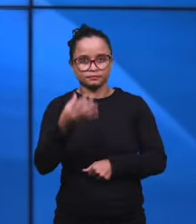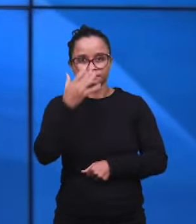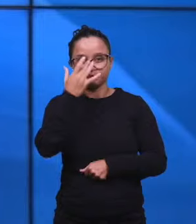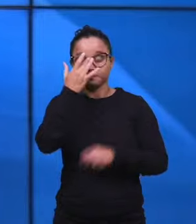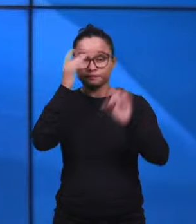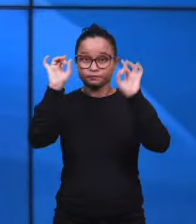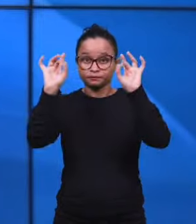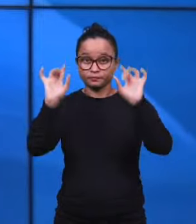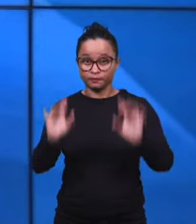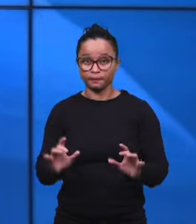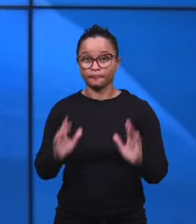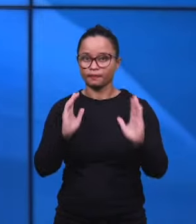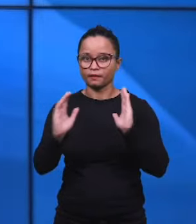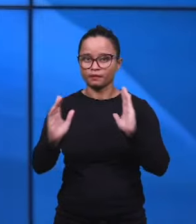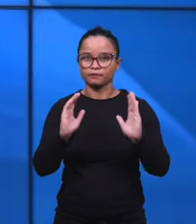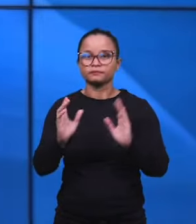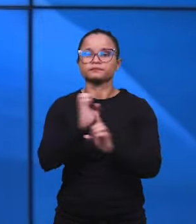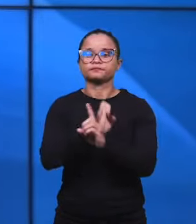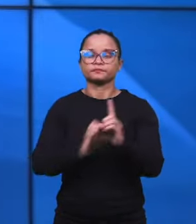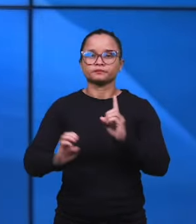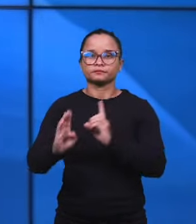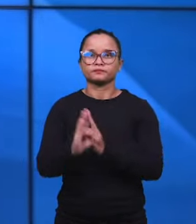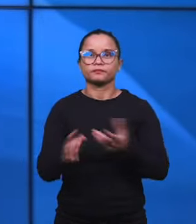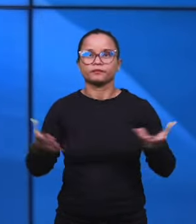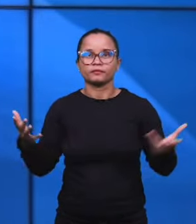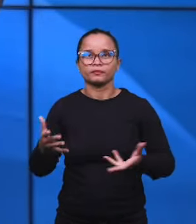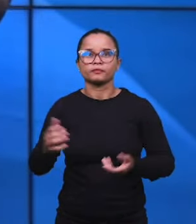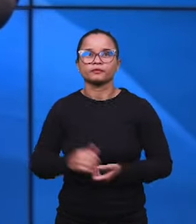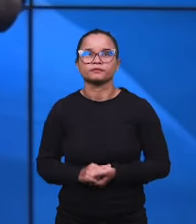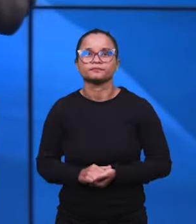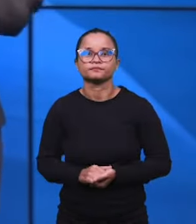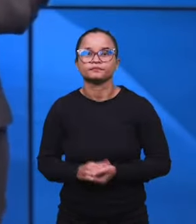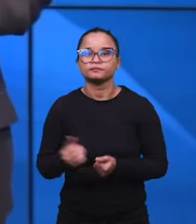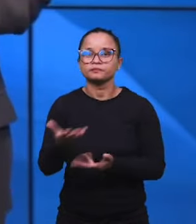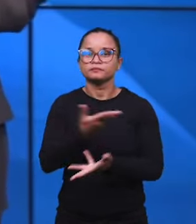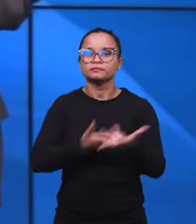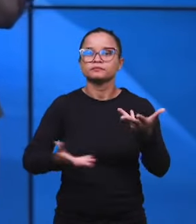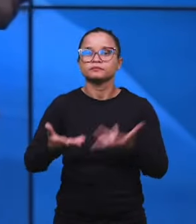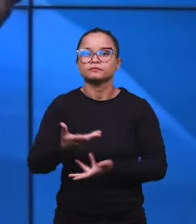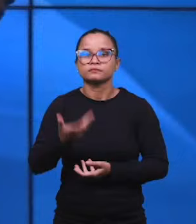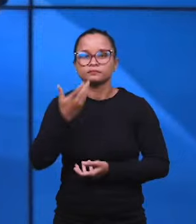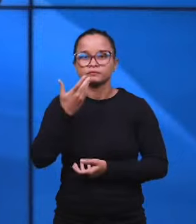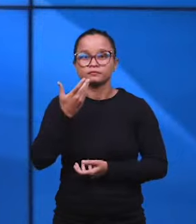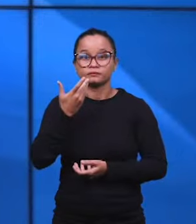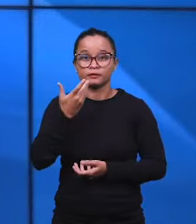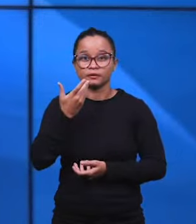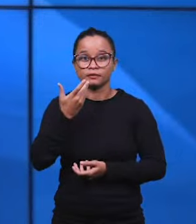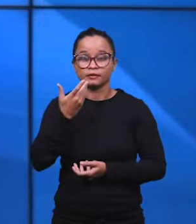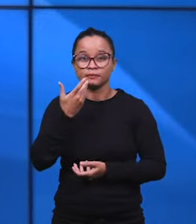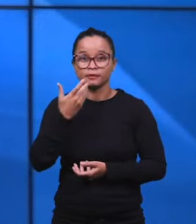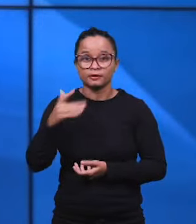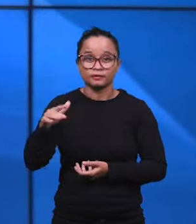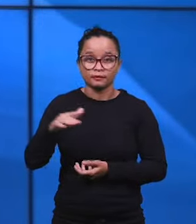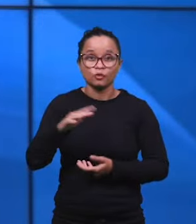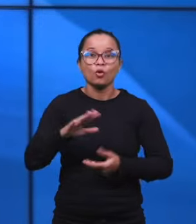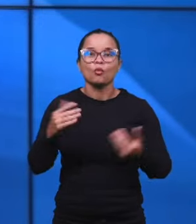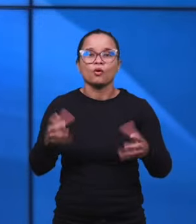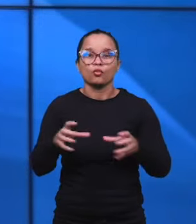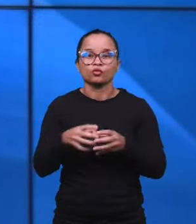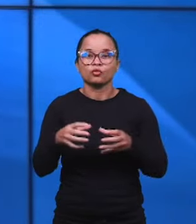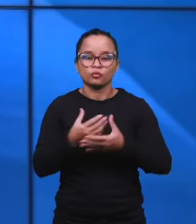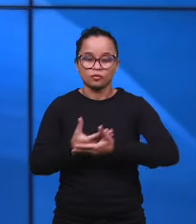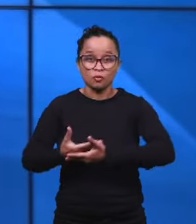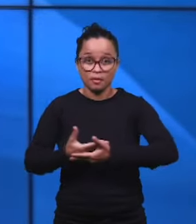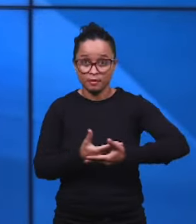especial para esta primeira parte da Escola Bíblica Dominical, que é o momento de participação das classes de bebês. Então nós vamos